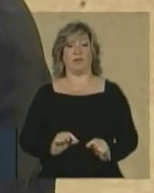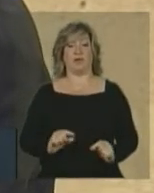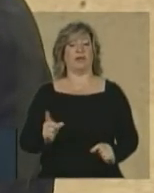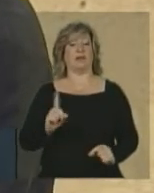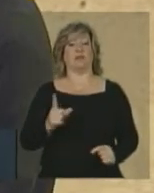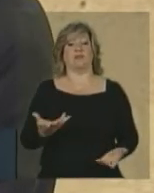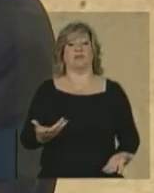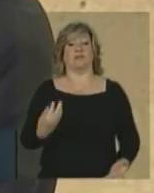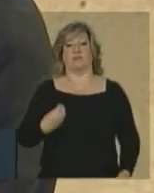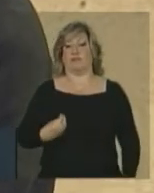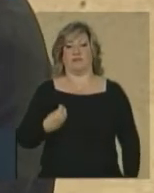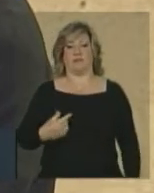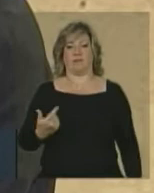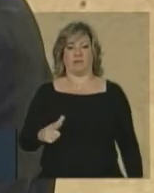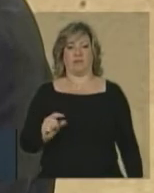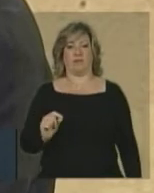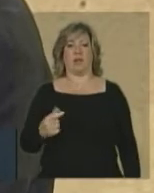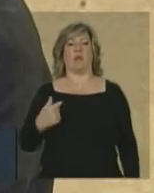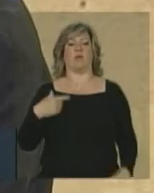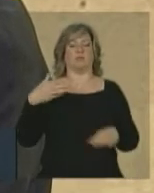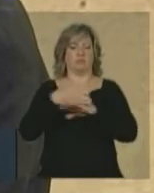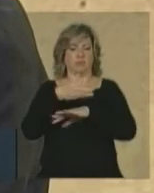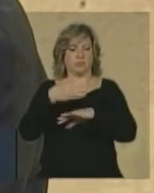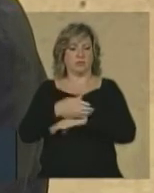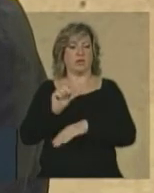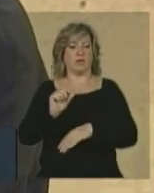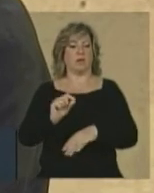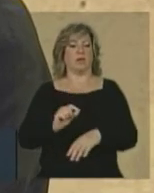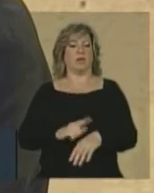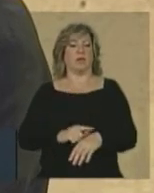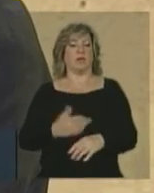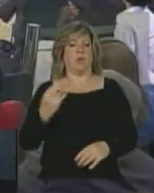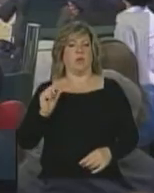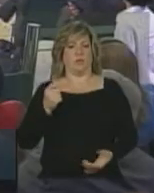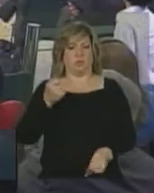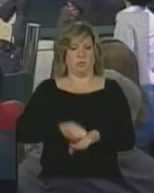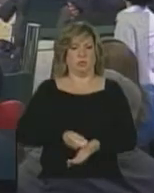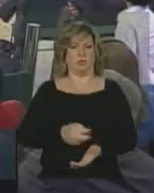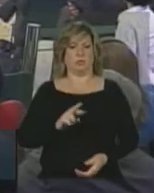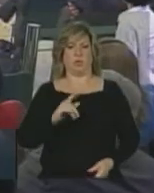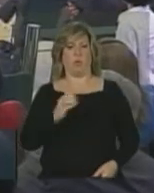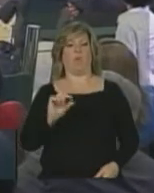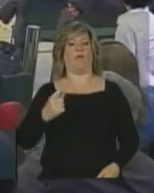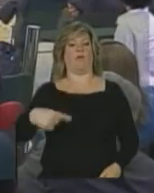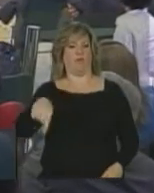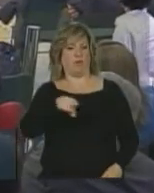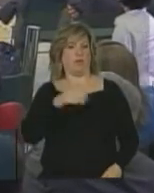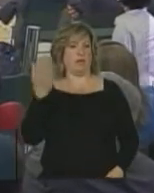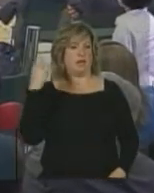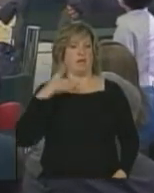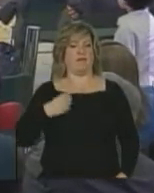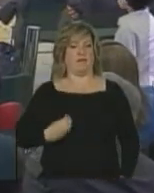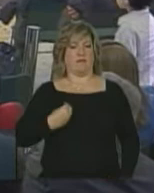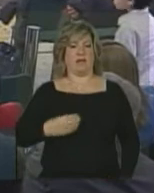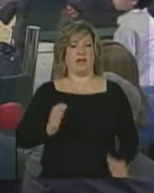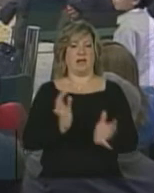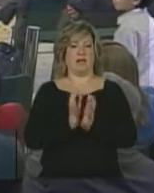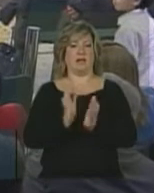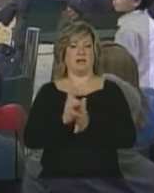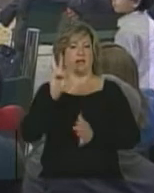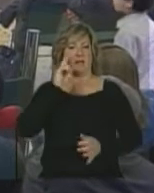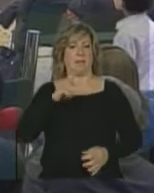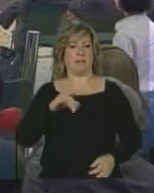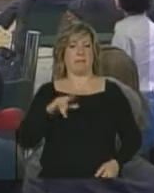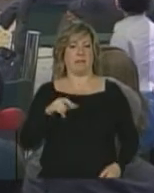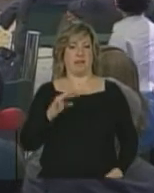vivi, embora tenha participado do movimento estudantil, os rigores que muitos dos senhores e senhoras viveram durante a ditadura militar. eu peguei o final dela.